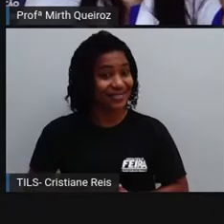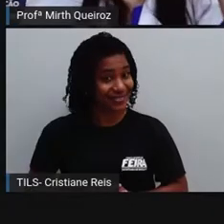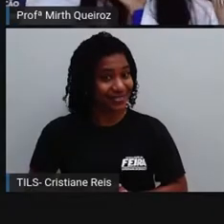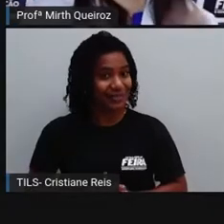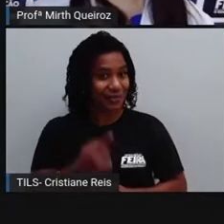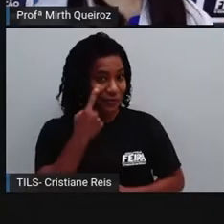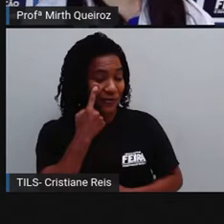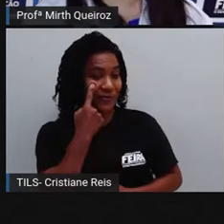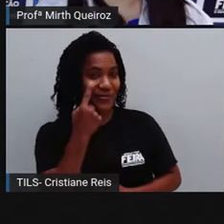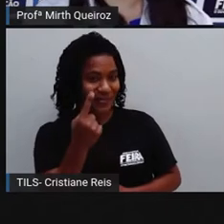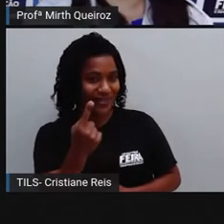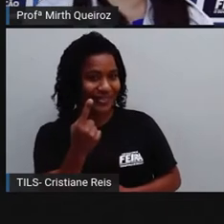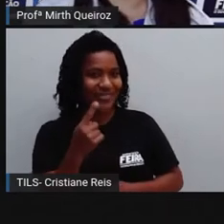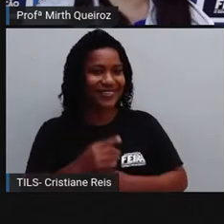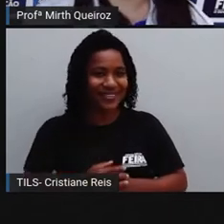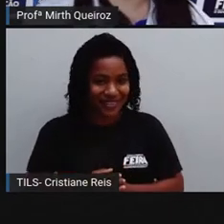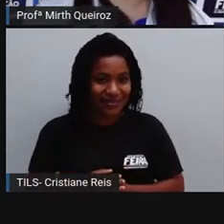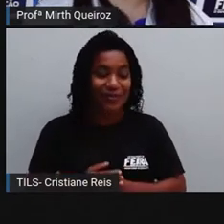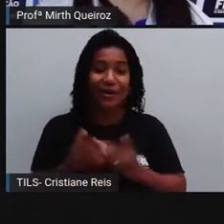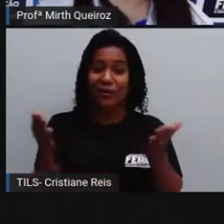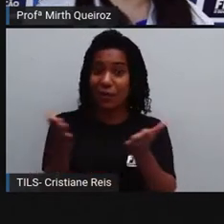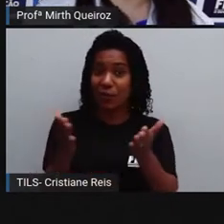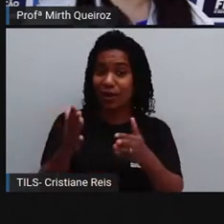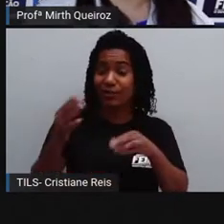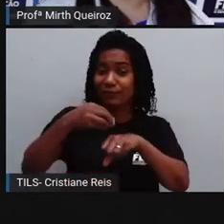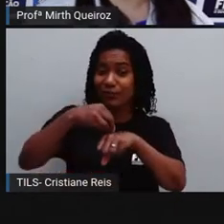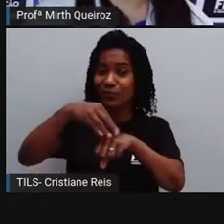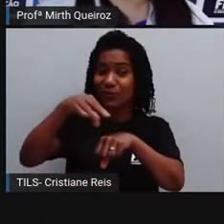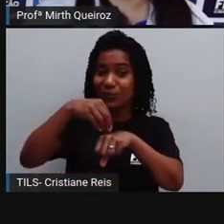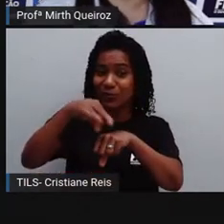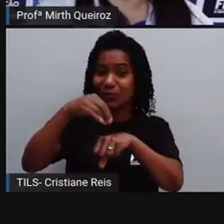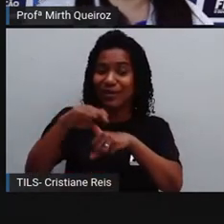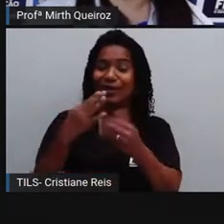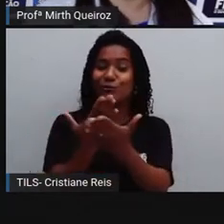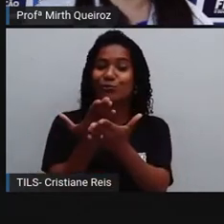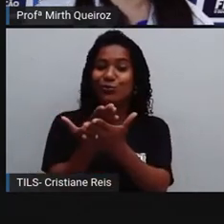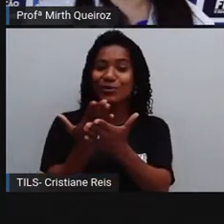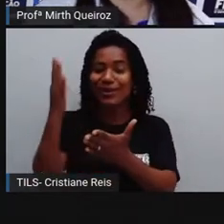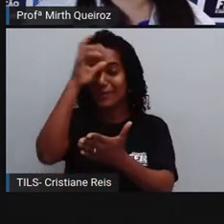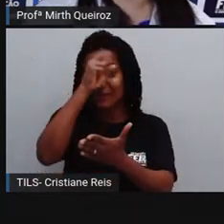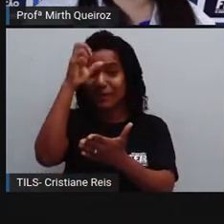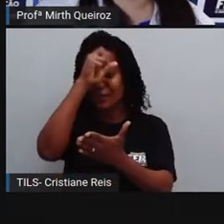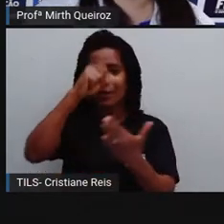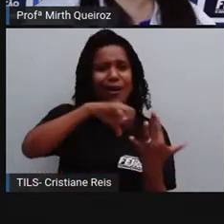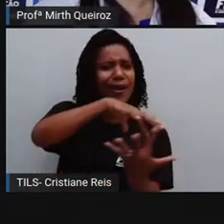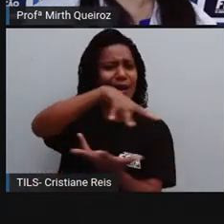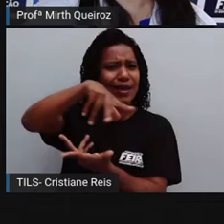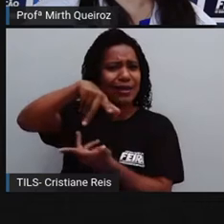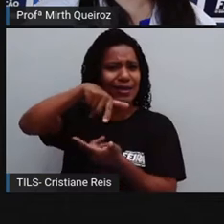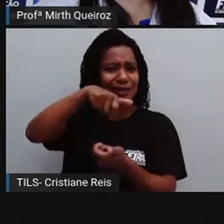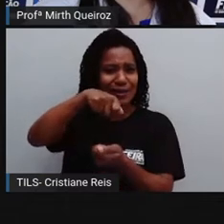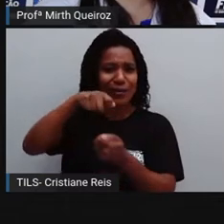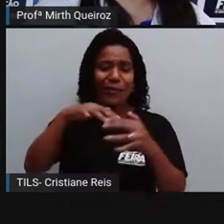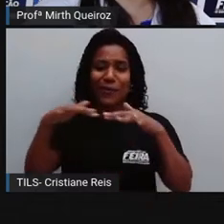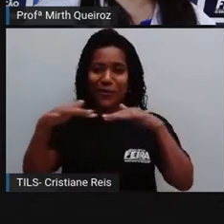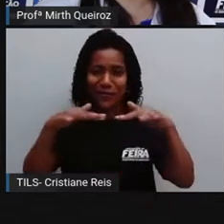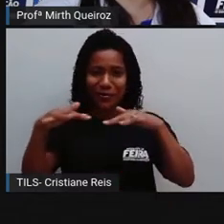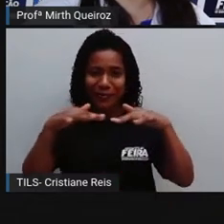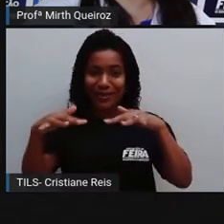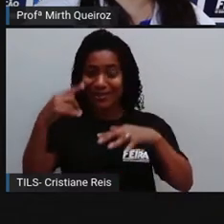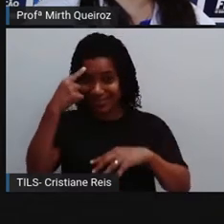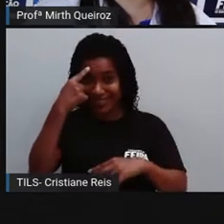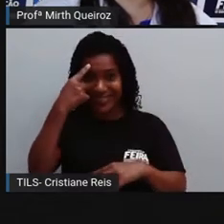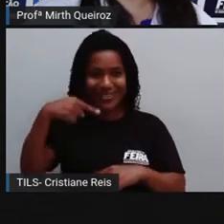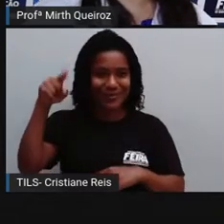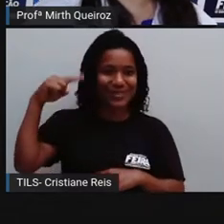Nessa aula, nós iremos estudar os movimentos do planeta Terra. A gente que já começou em uma aula anterior